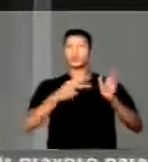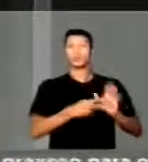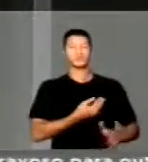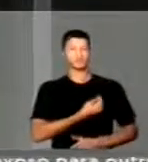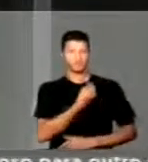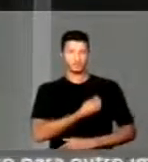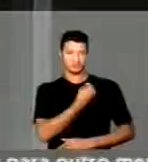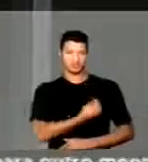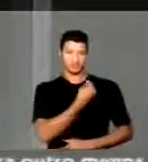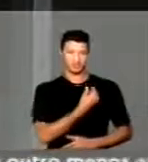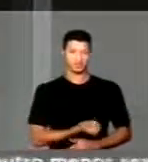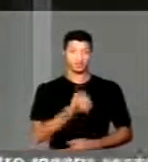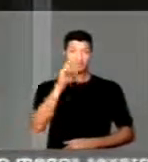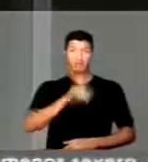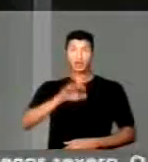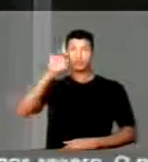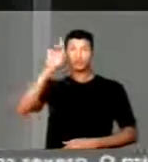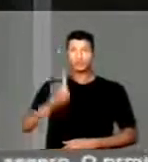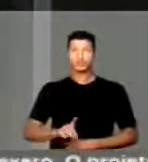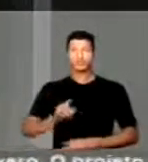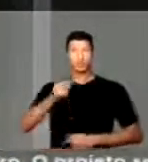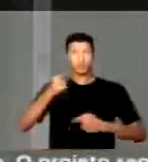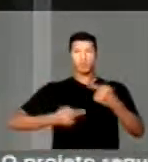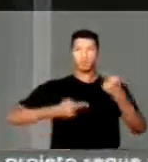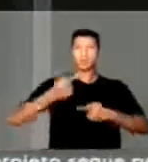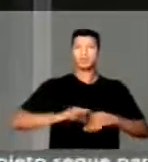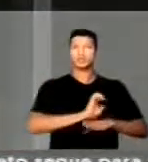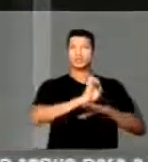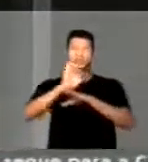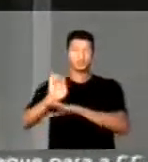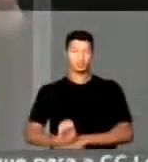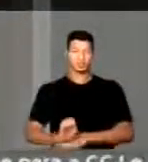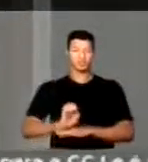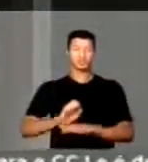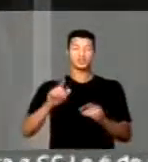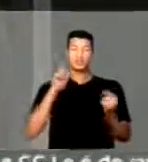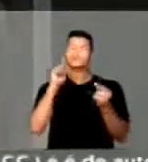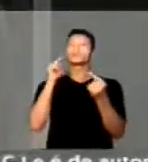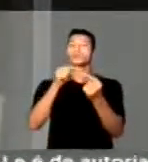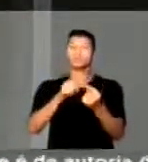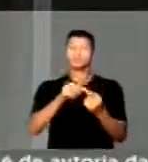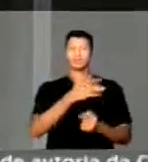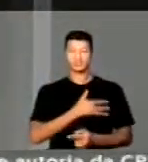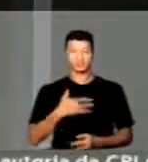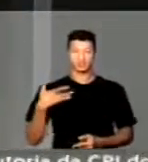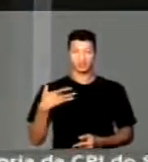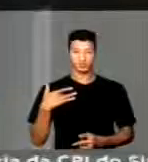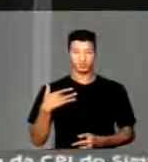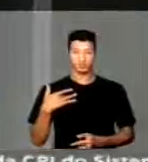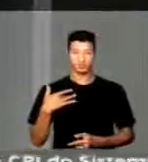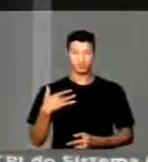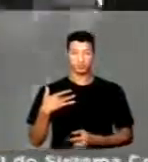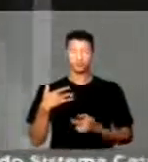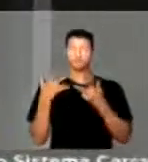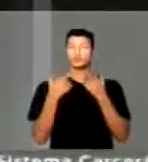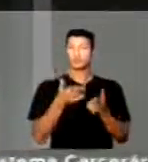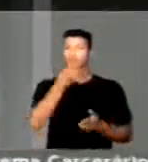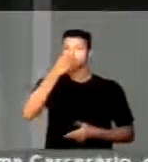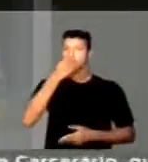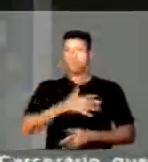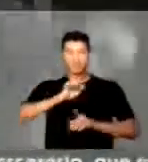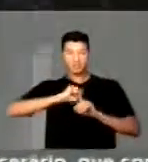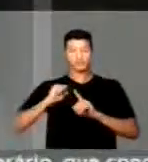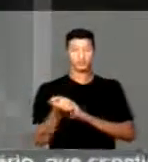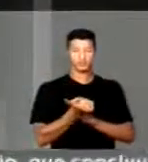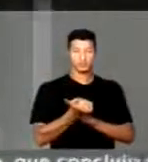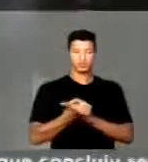vida. É o direito a uma política de Estado em favor da saúde como um bem social.